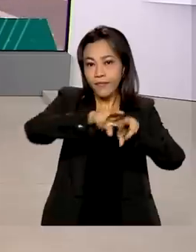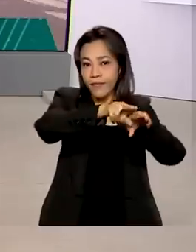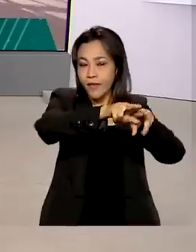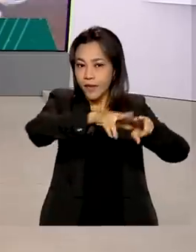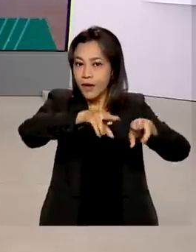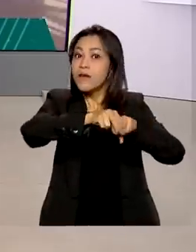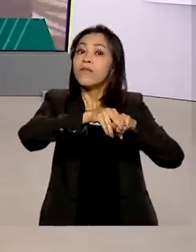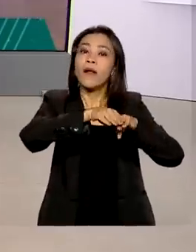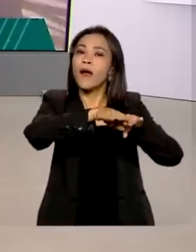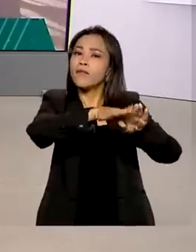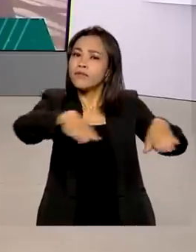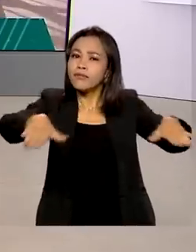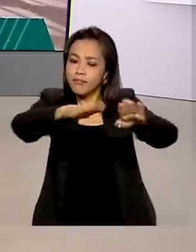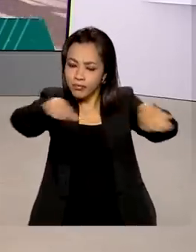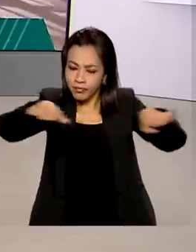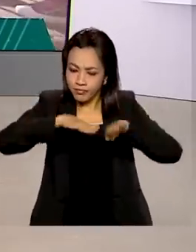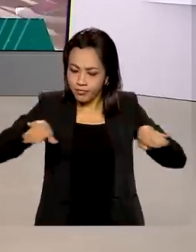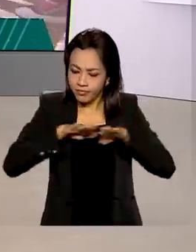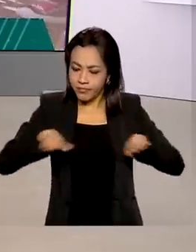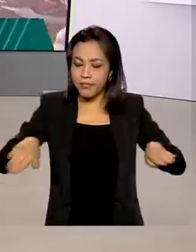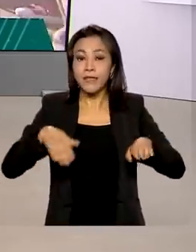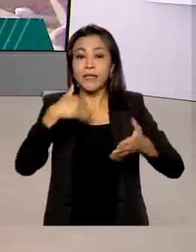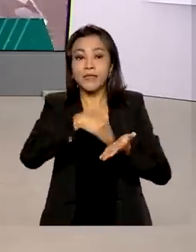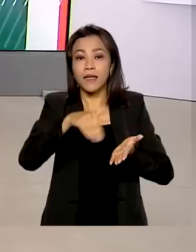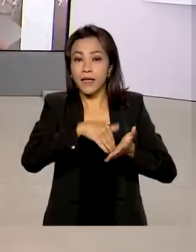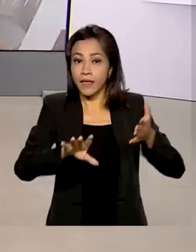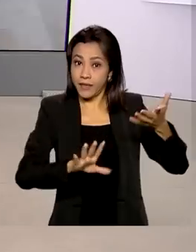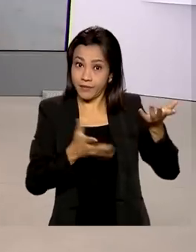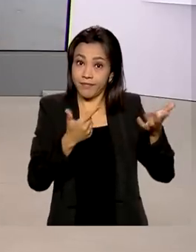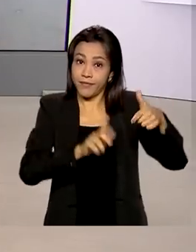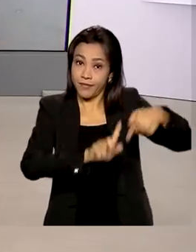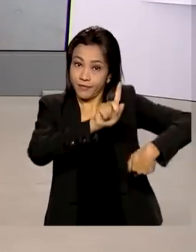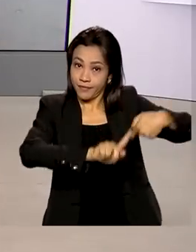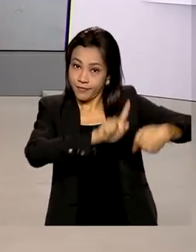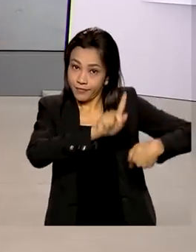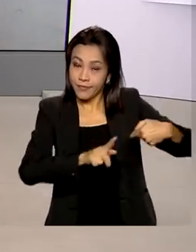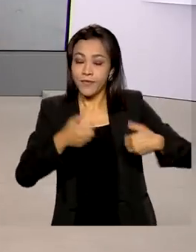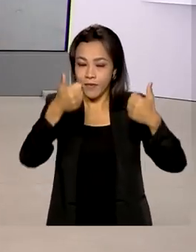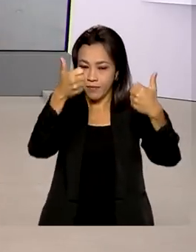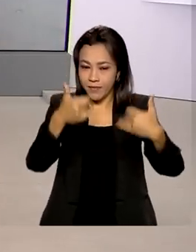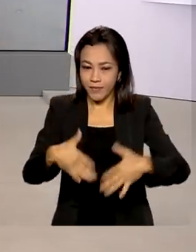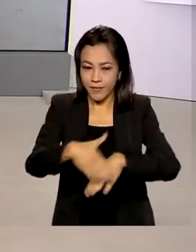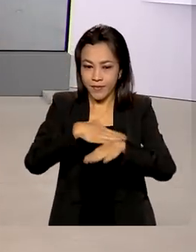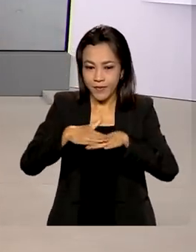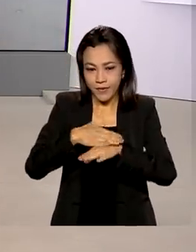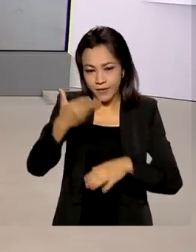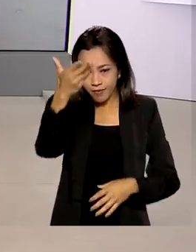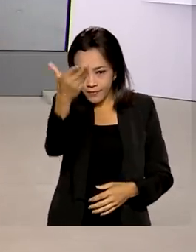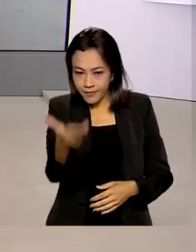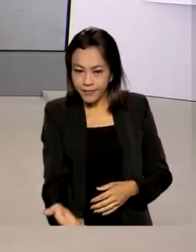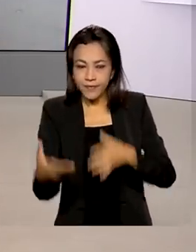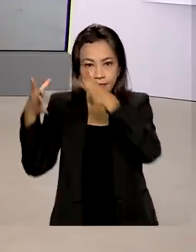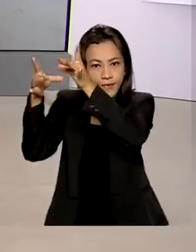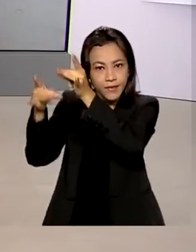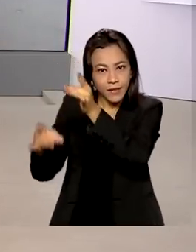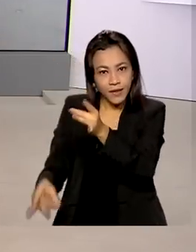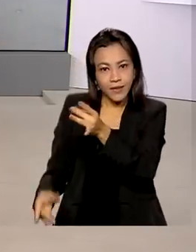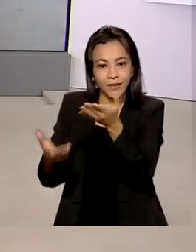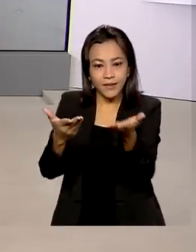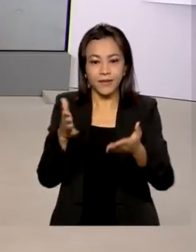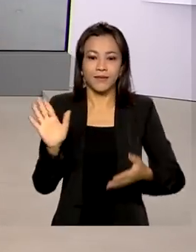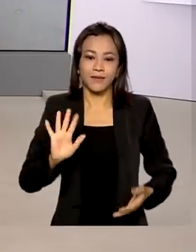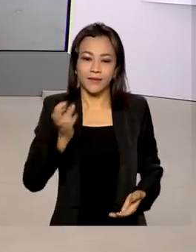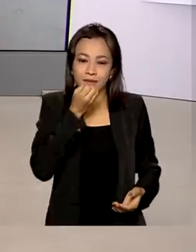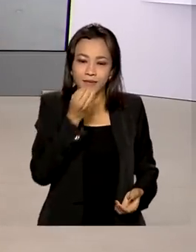Secretaria Nacional de Trânsito. Vamos a São Paulo conversar ao vivo com a repórter Érica Pinheiro. Ela traz ao vivo os detalhes para a gente. Érica, bom